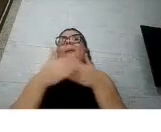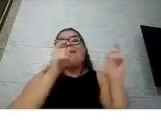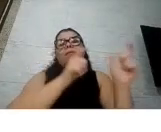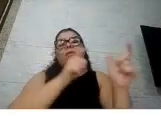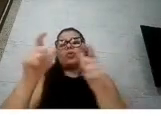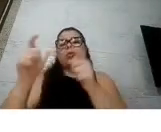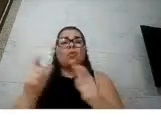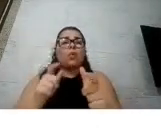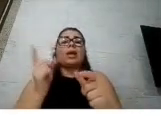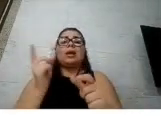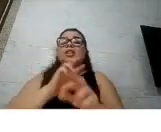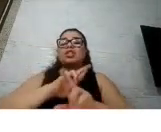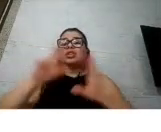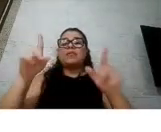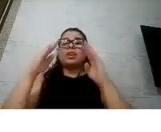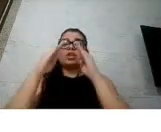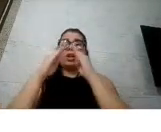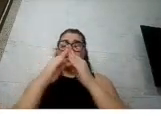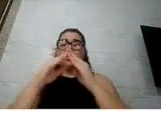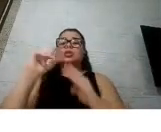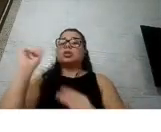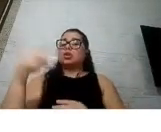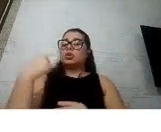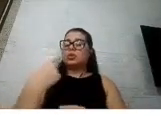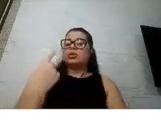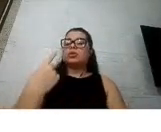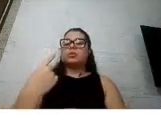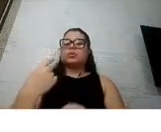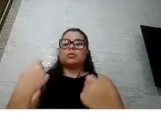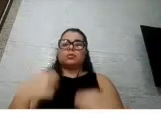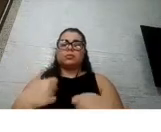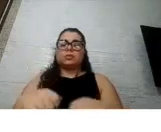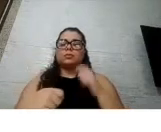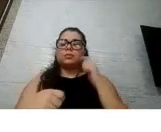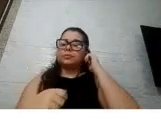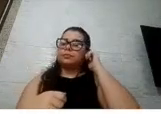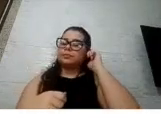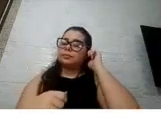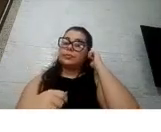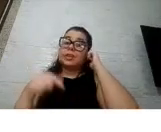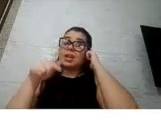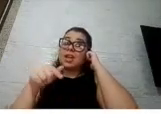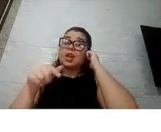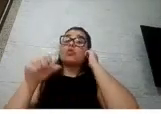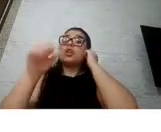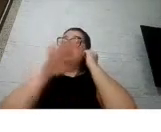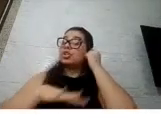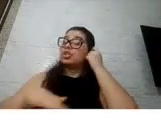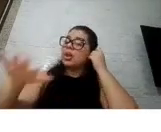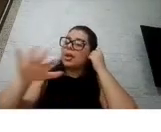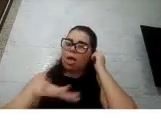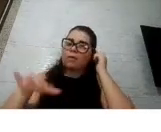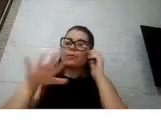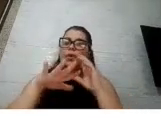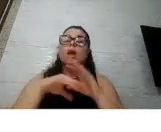saia de casa, a gente deve, obviamente que isso não é só para as pessoas com deficiência, né, a gente tá falando aqui de particularidades, de